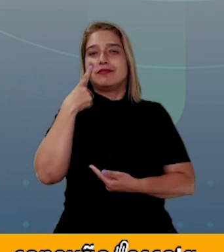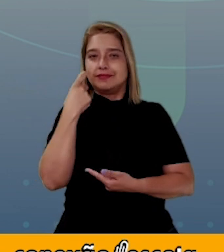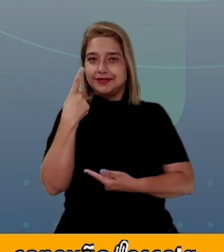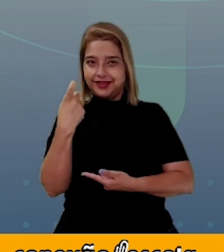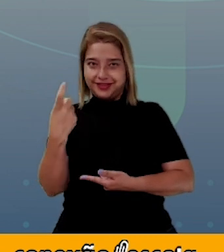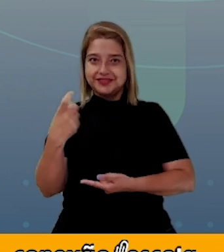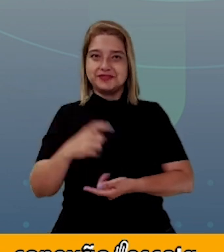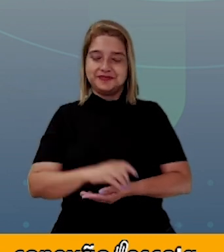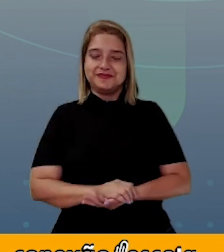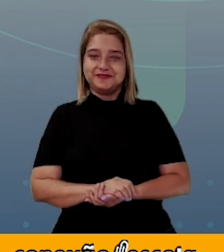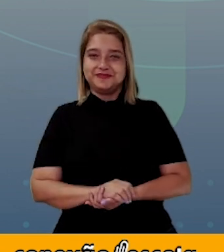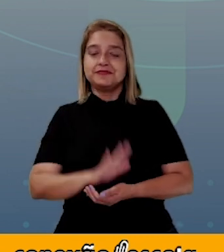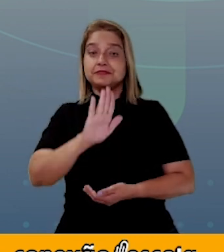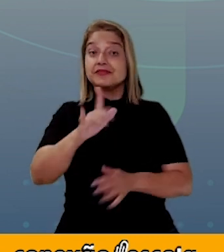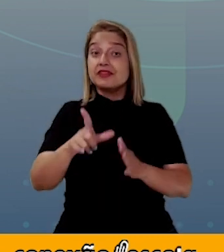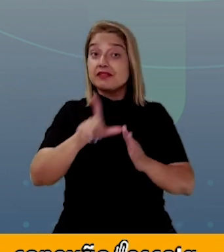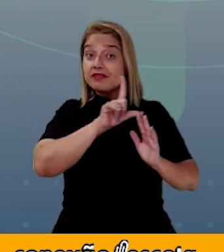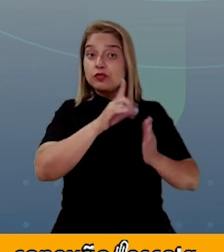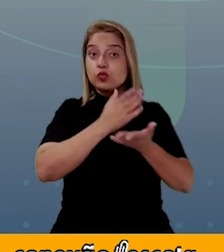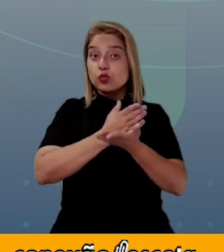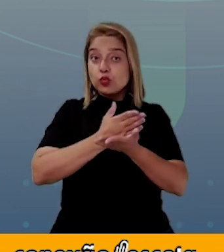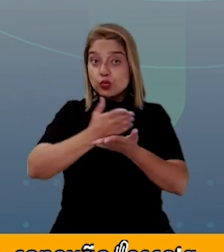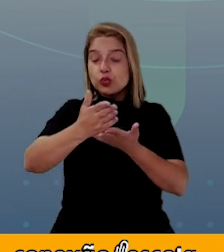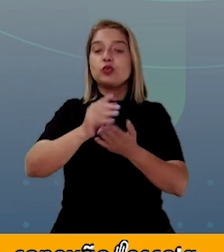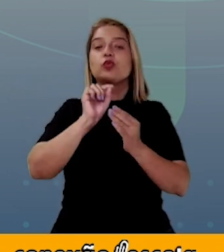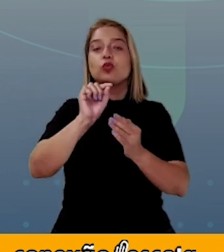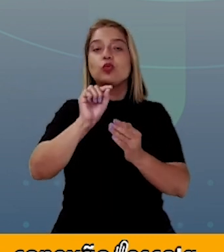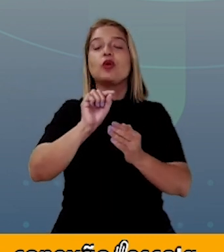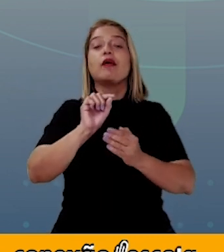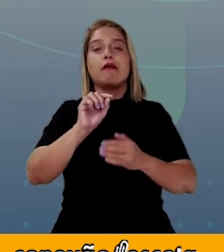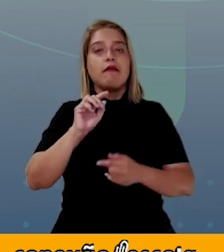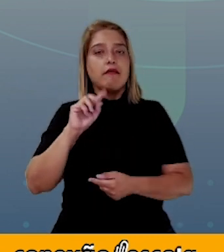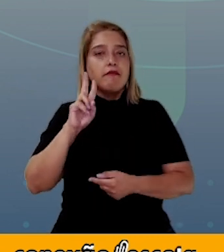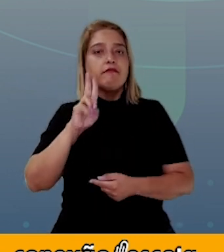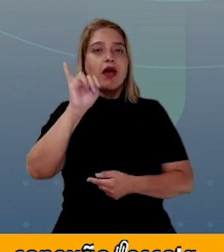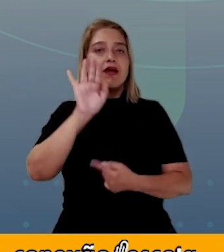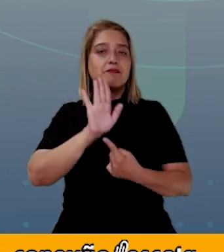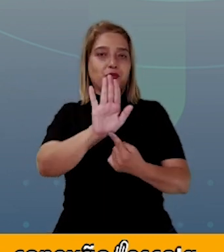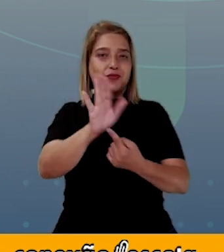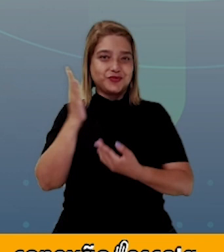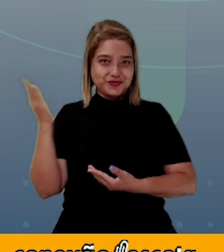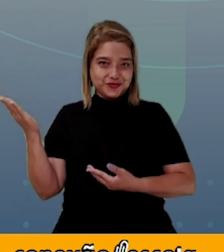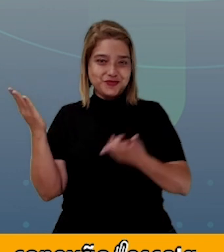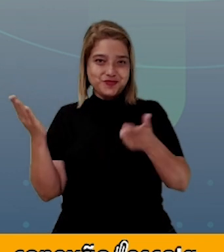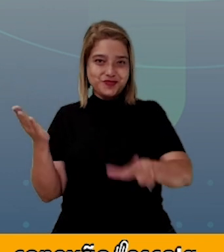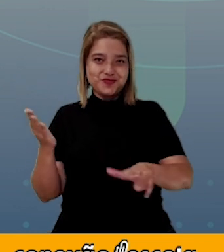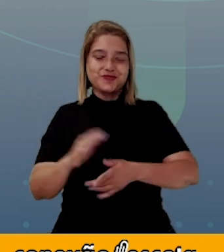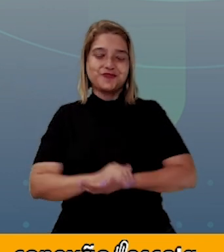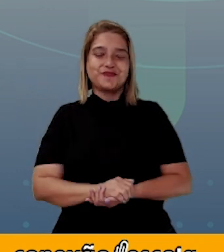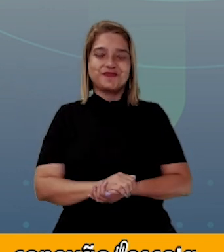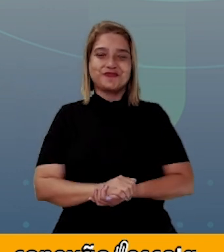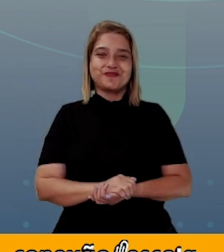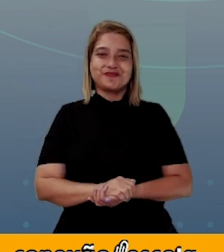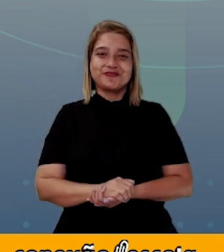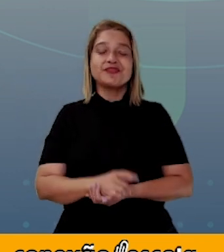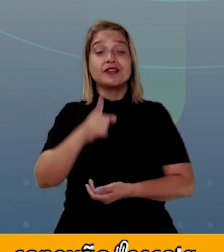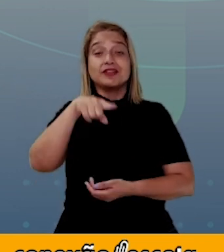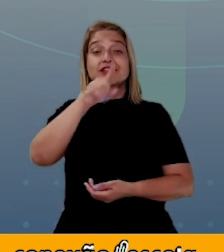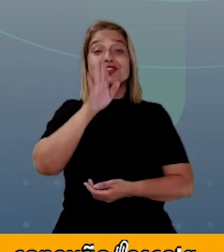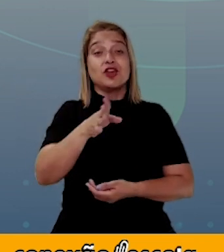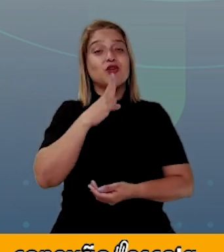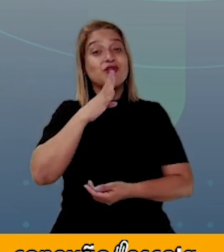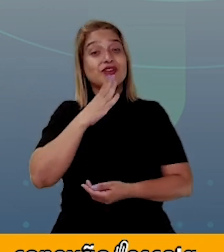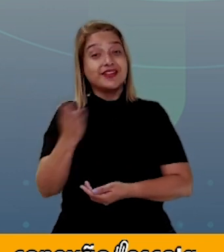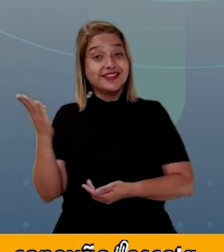interessante. E antes de começarmos, vou me apresentar mais uma vez. Como vocês já